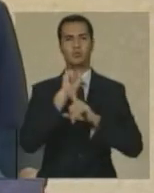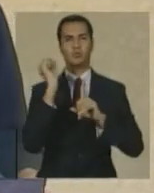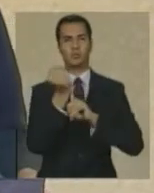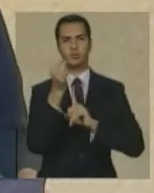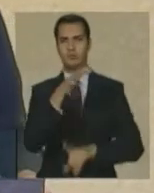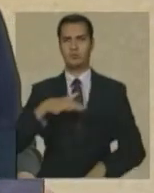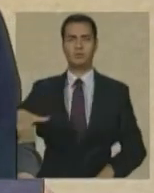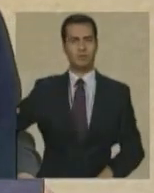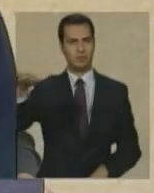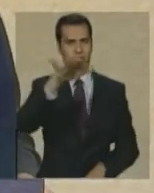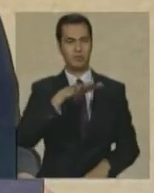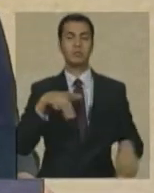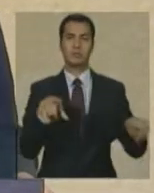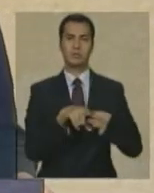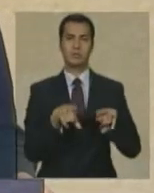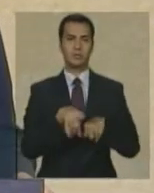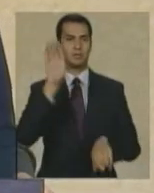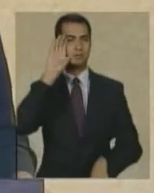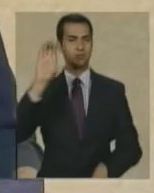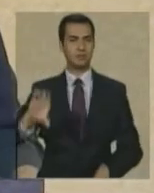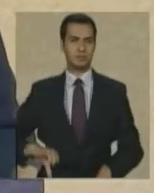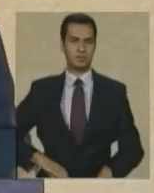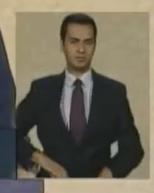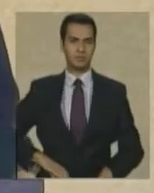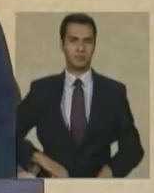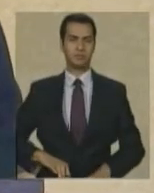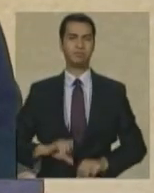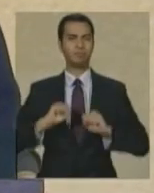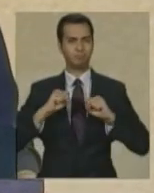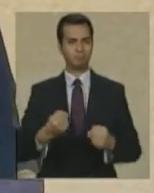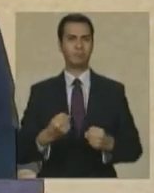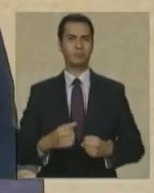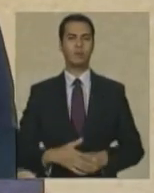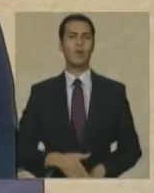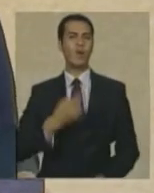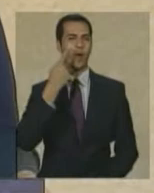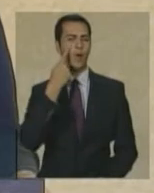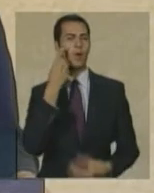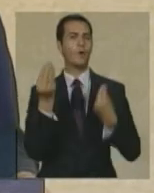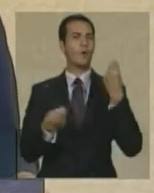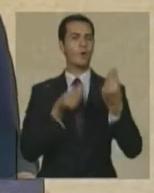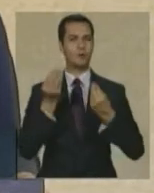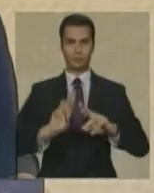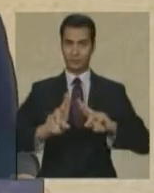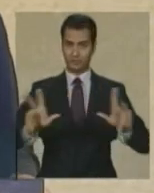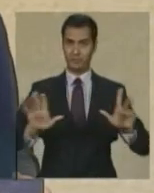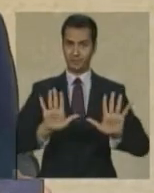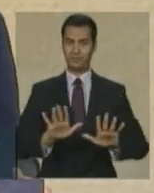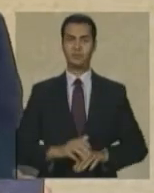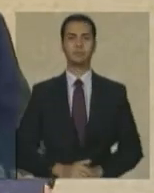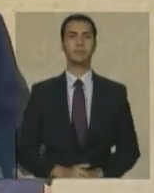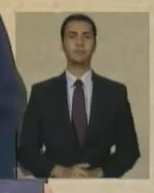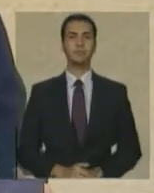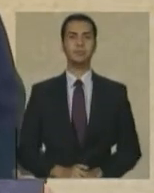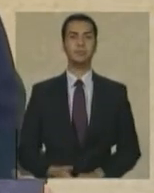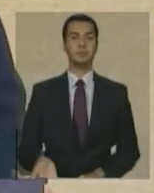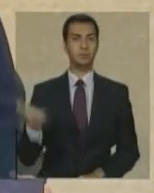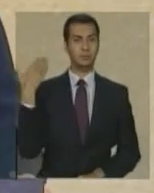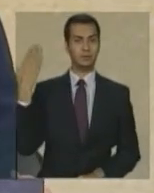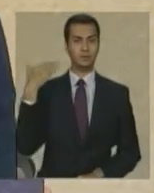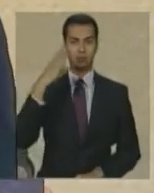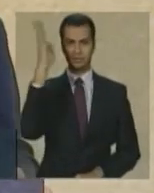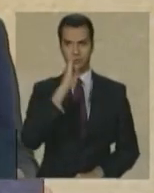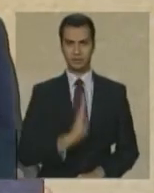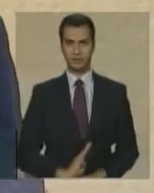no fortalecimento da cidadania vejam a diferença o Brasil tinha uma